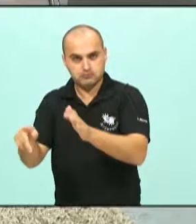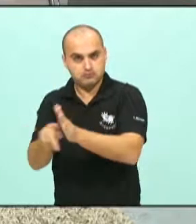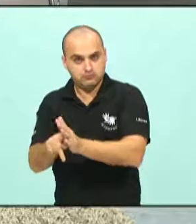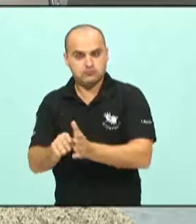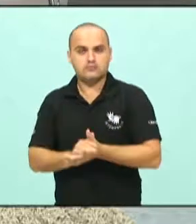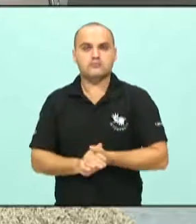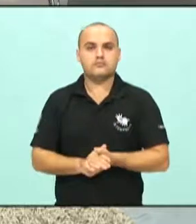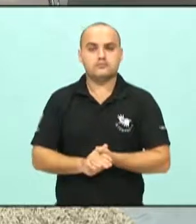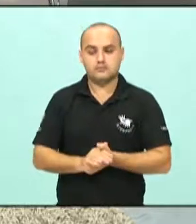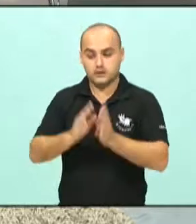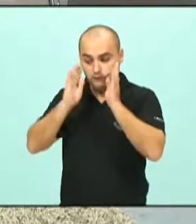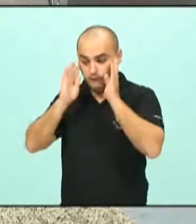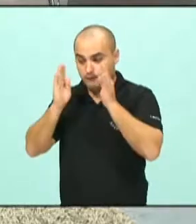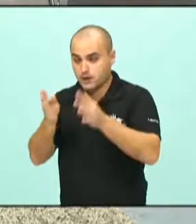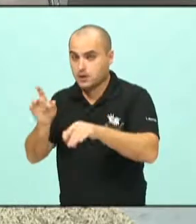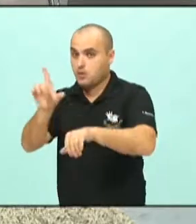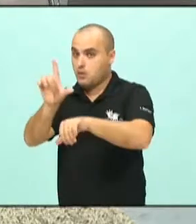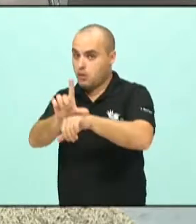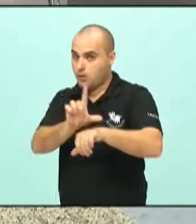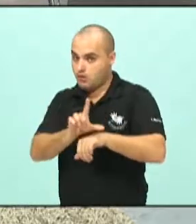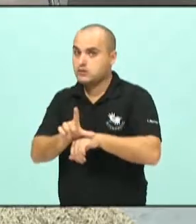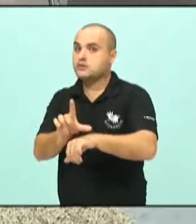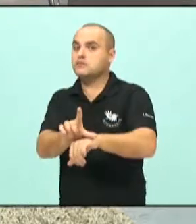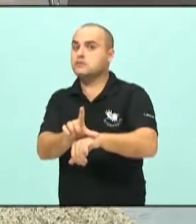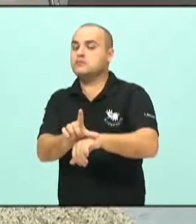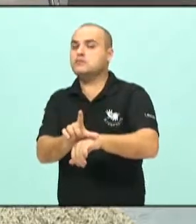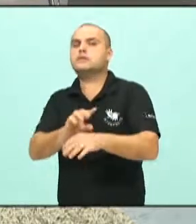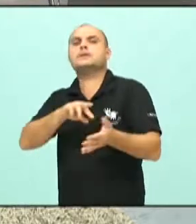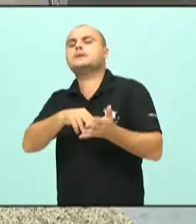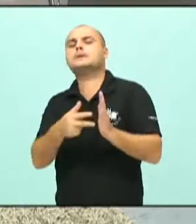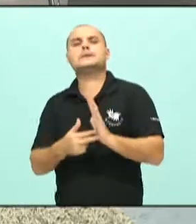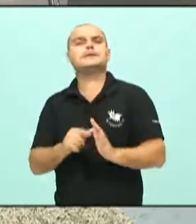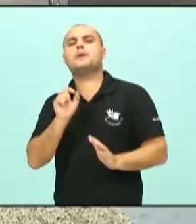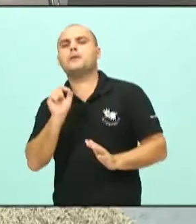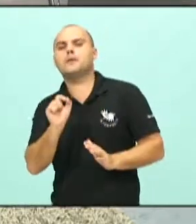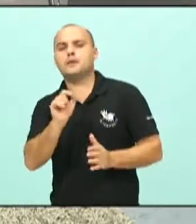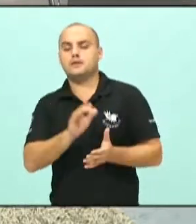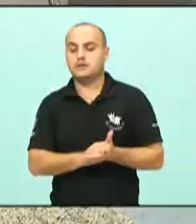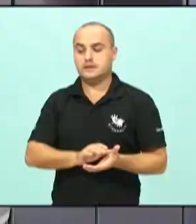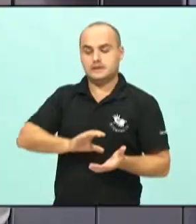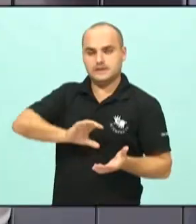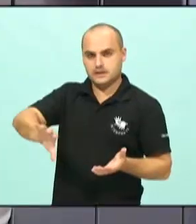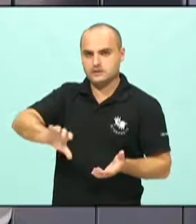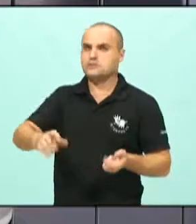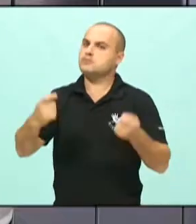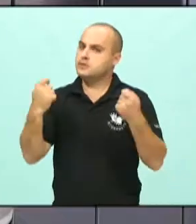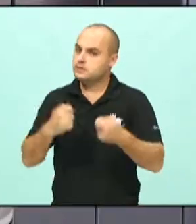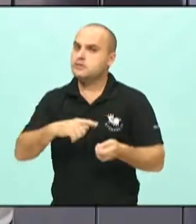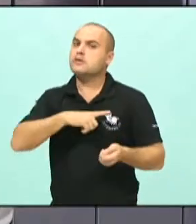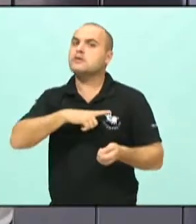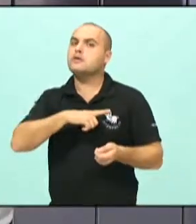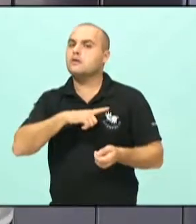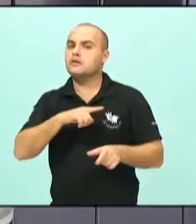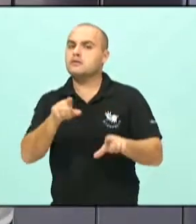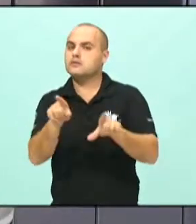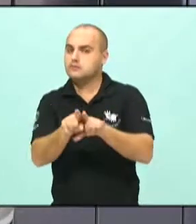voltadas ao comércio, em que isso, obviamente, precisa também ter uma